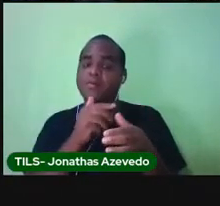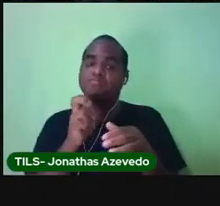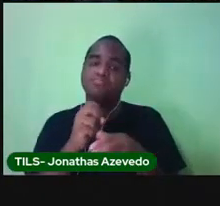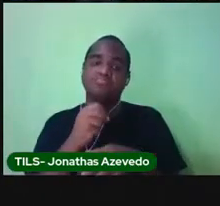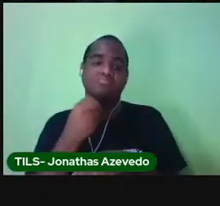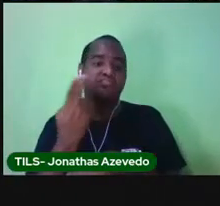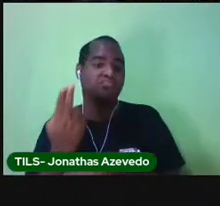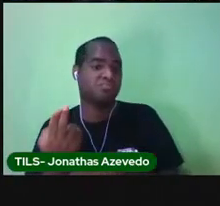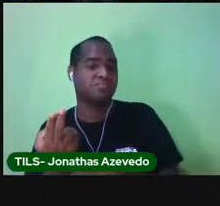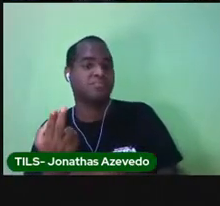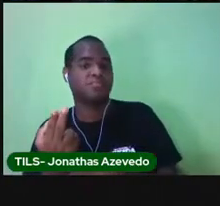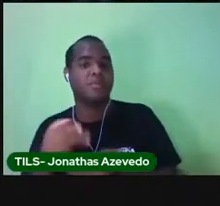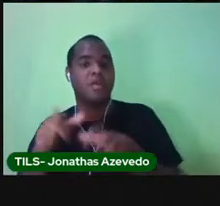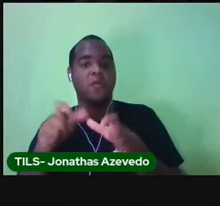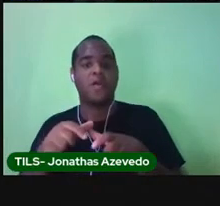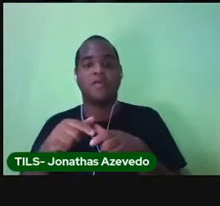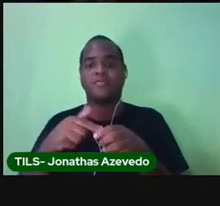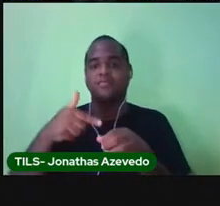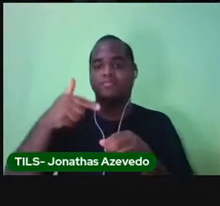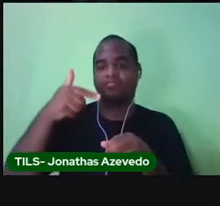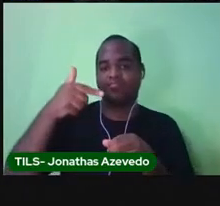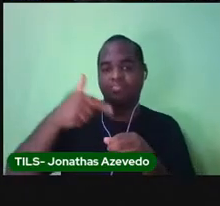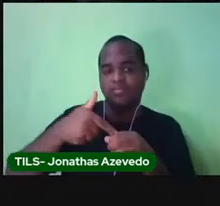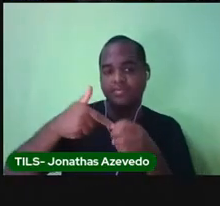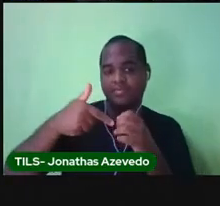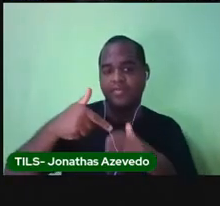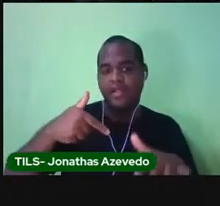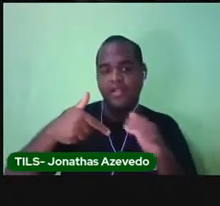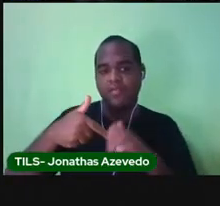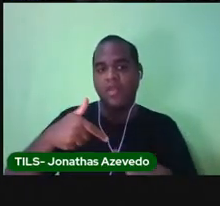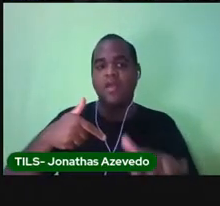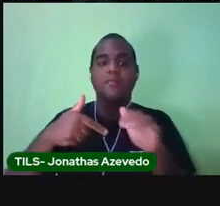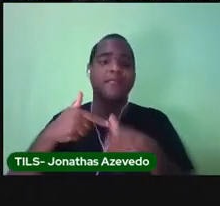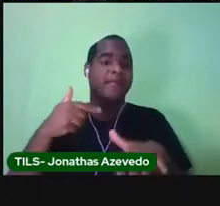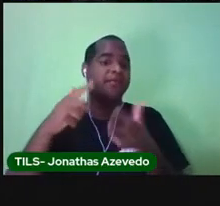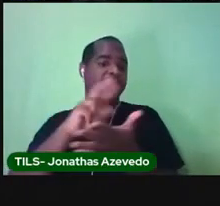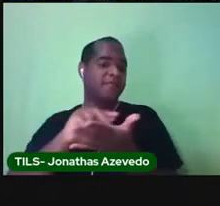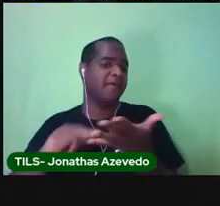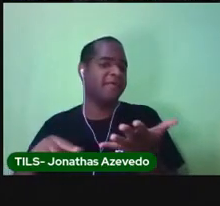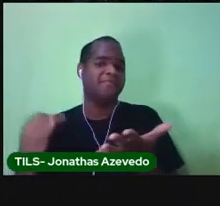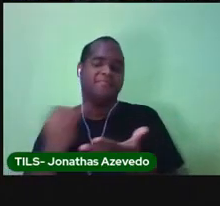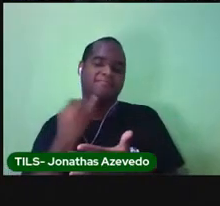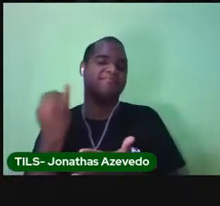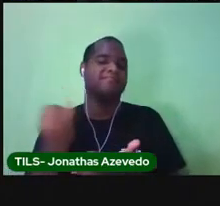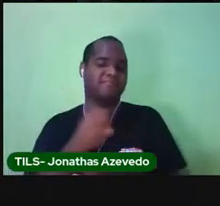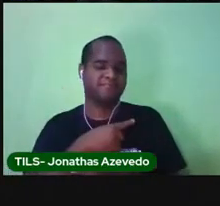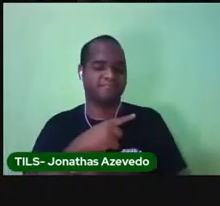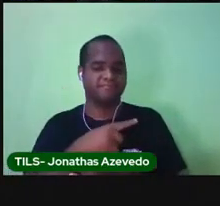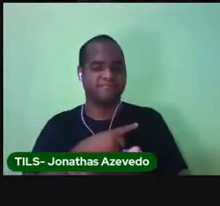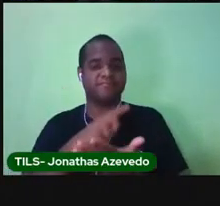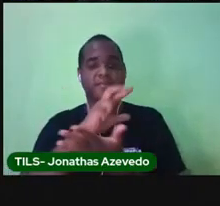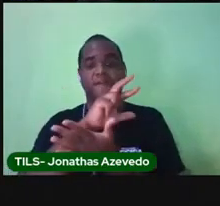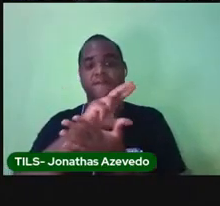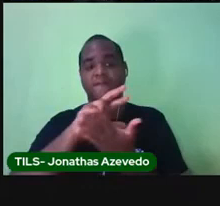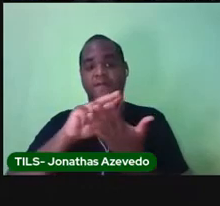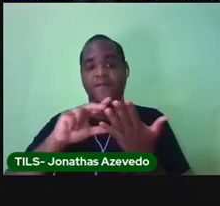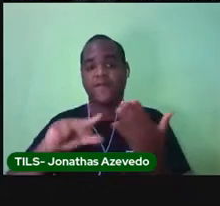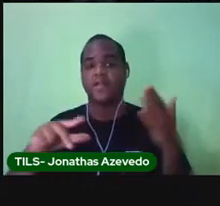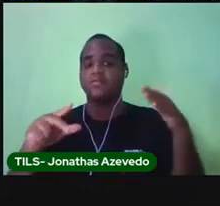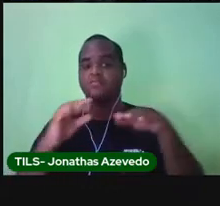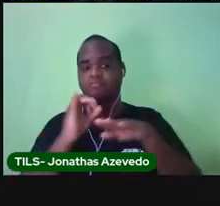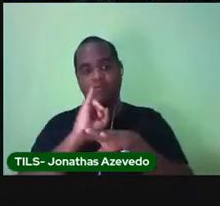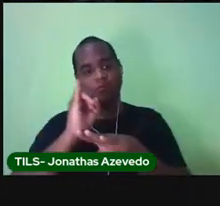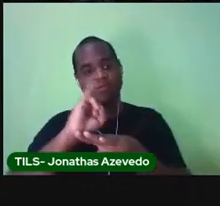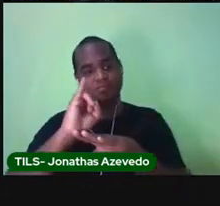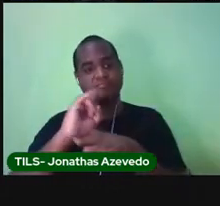petróleo para fazer o gás de cozinha, gasolina. Enfim, tem vários tipos de indústria